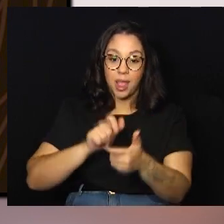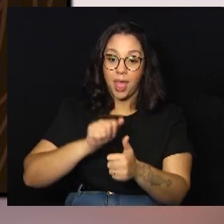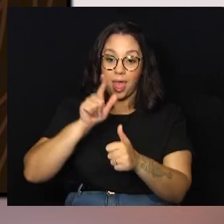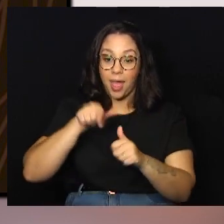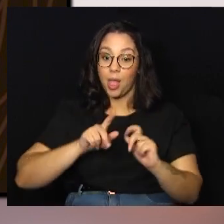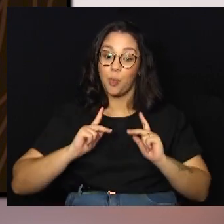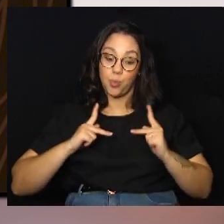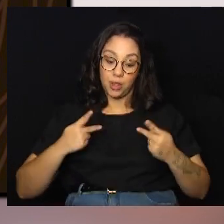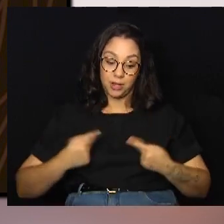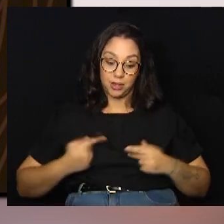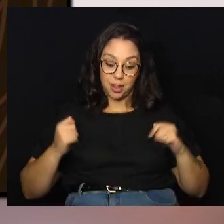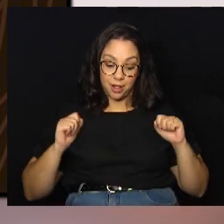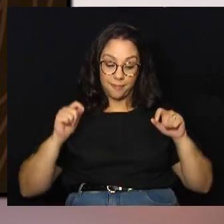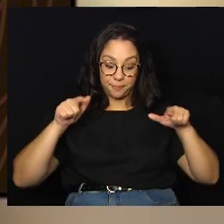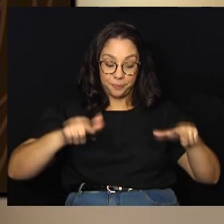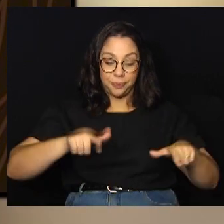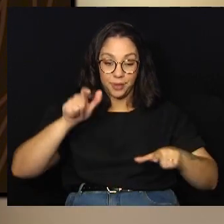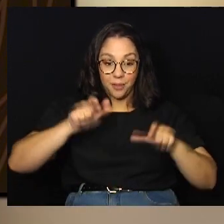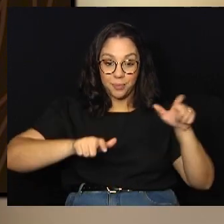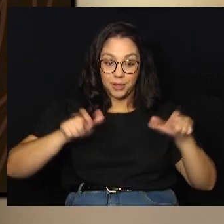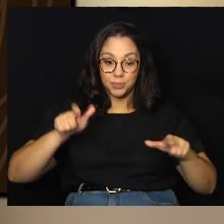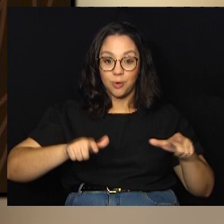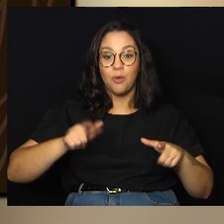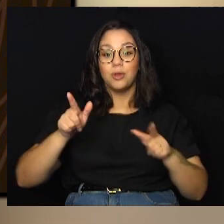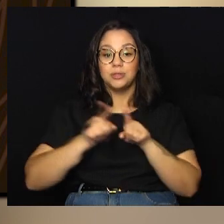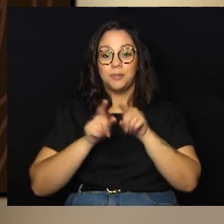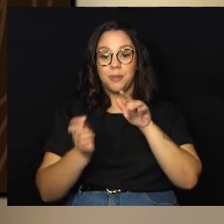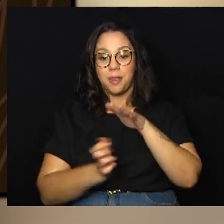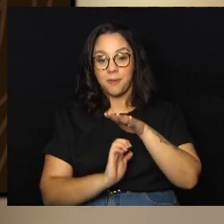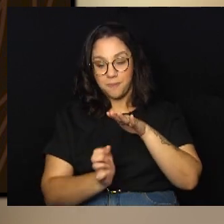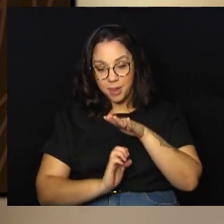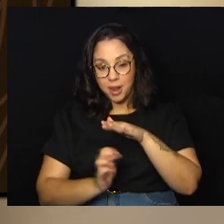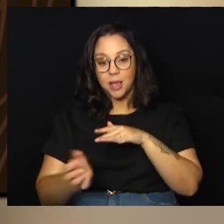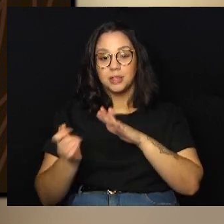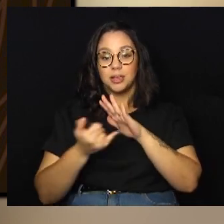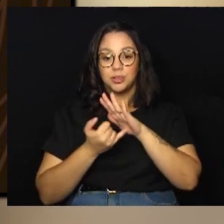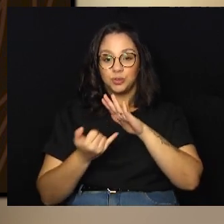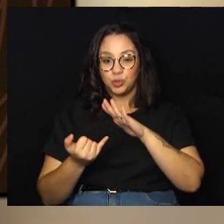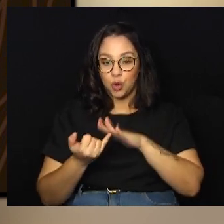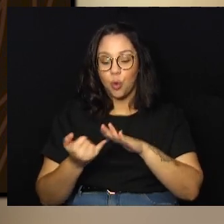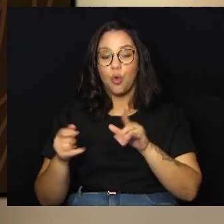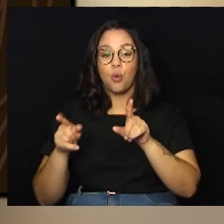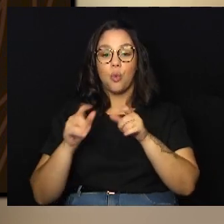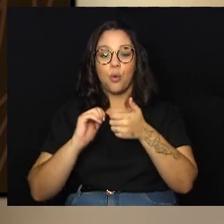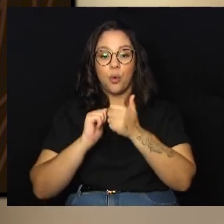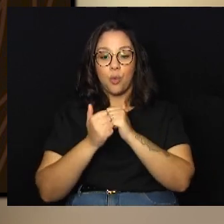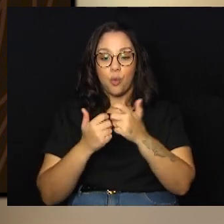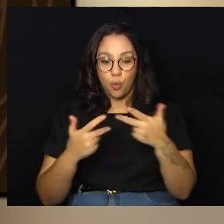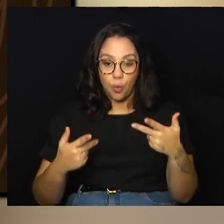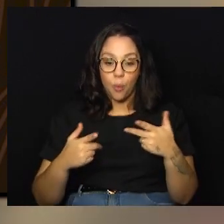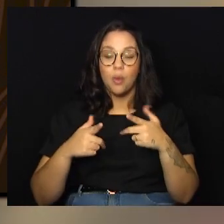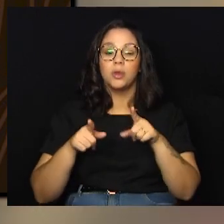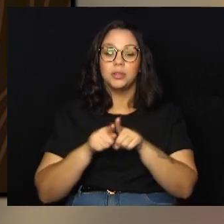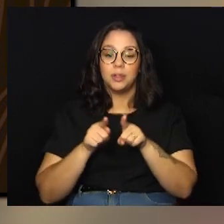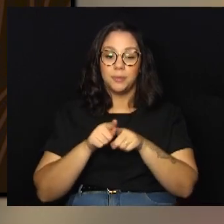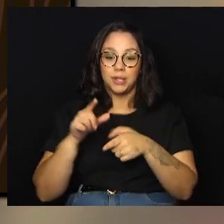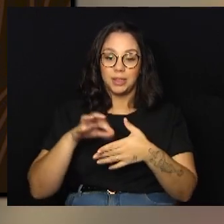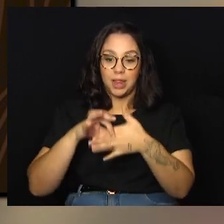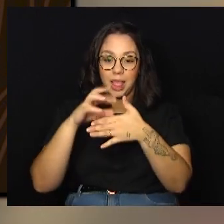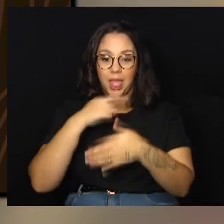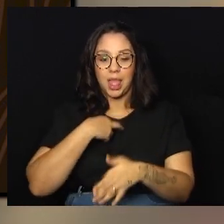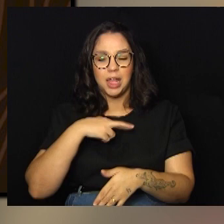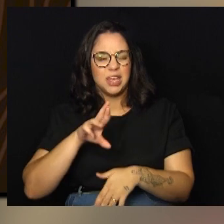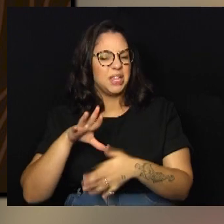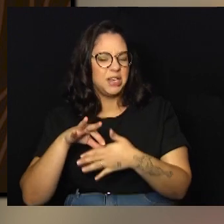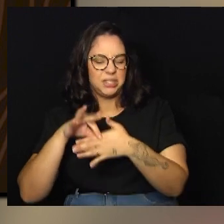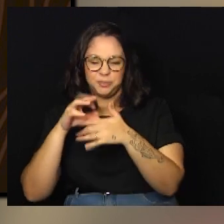humanitário oferecido a personalidades, empresas, instituições, atletas, lideranças religiosas e líderes